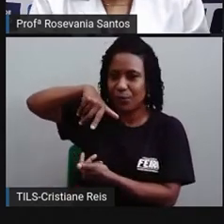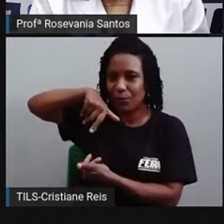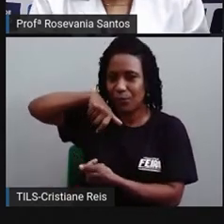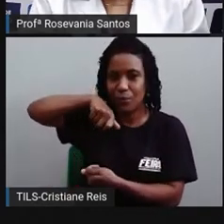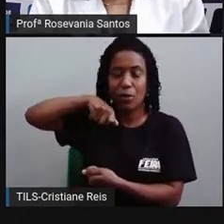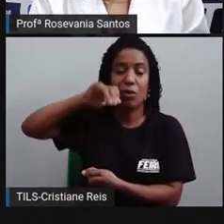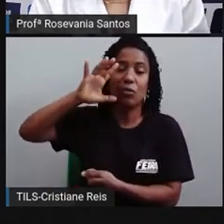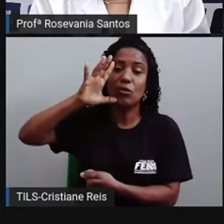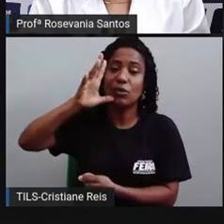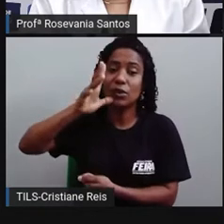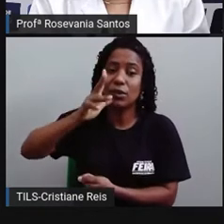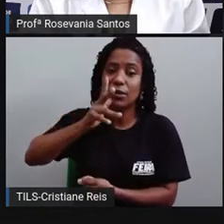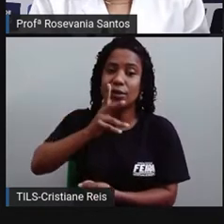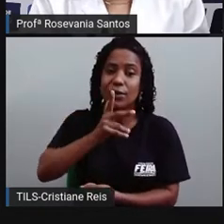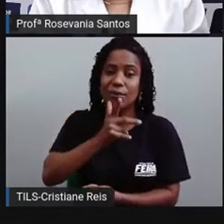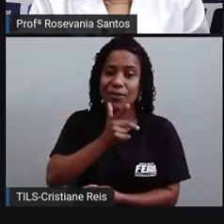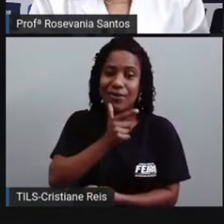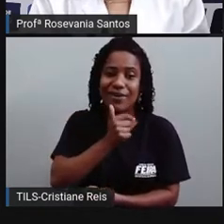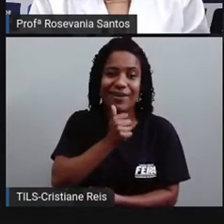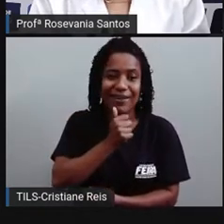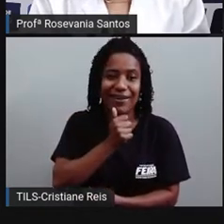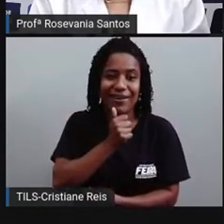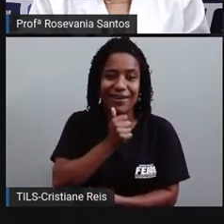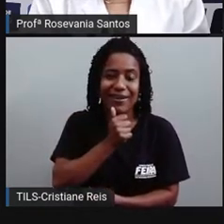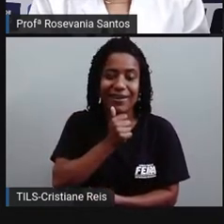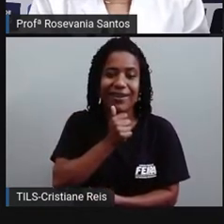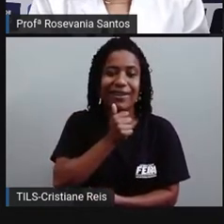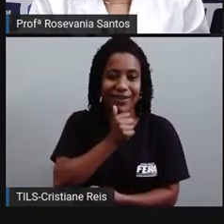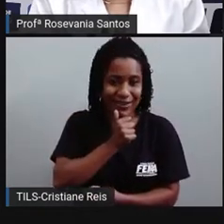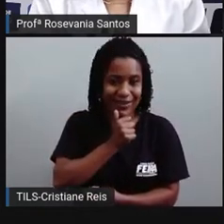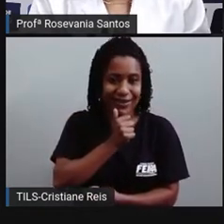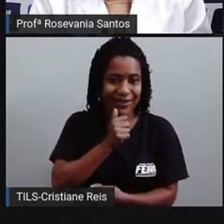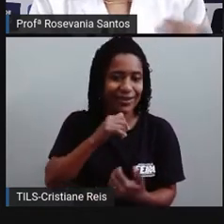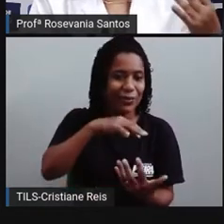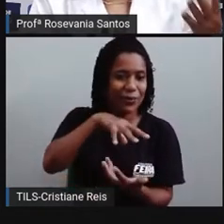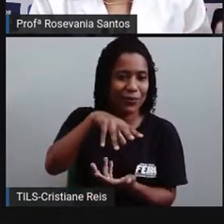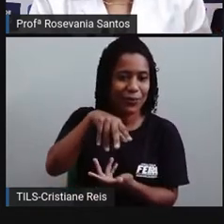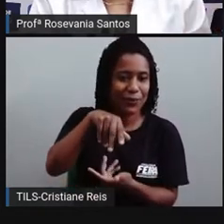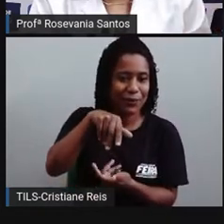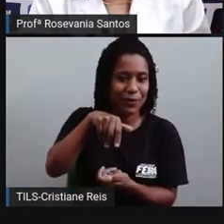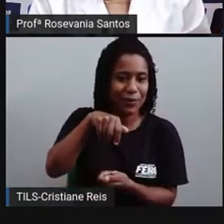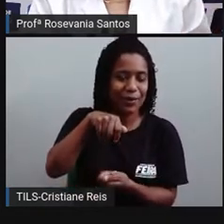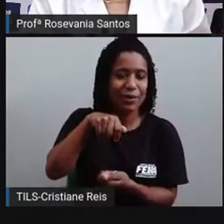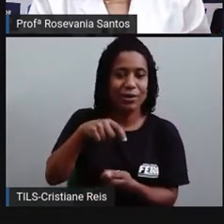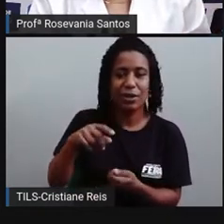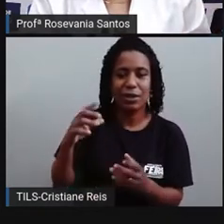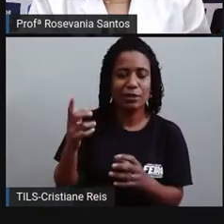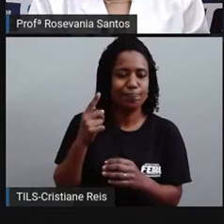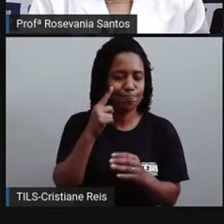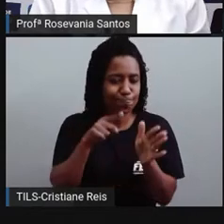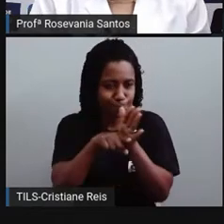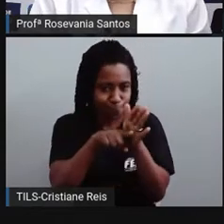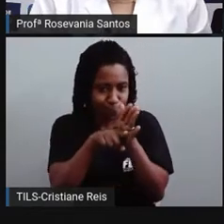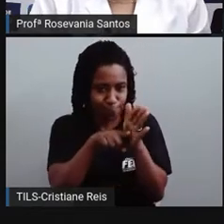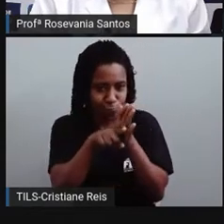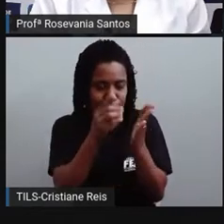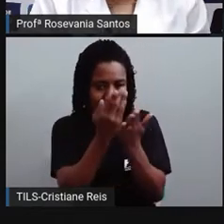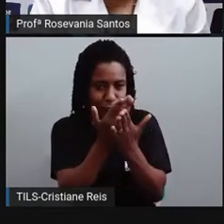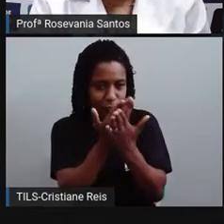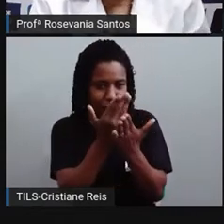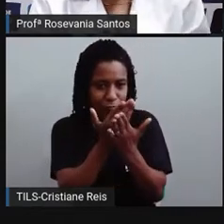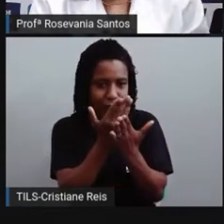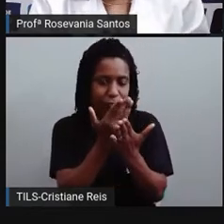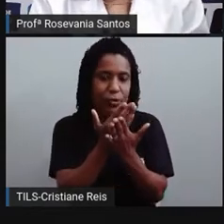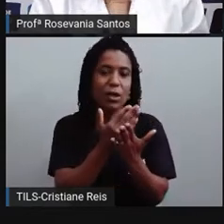chegar a esse ponto aqui. Às 24 horas. Foi o que se levou em consideração. Para fazer essa marcação